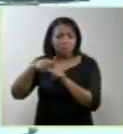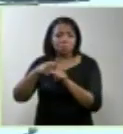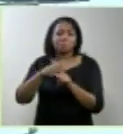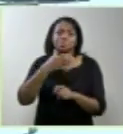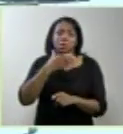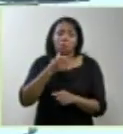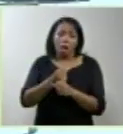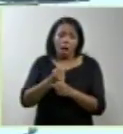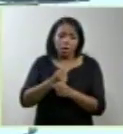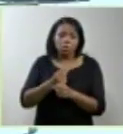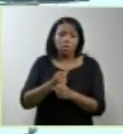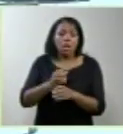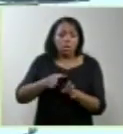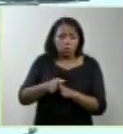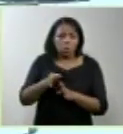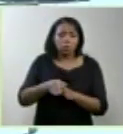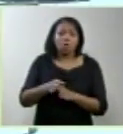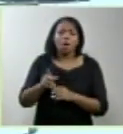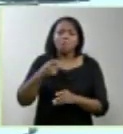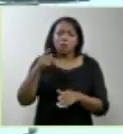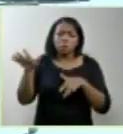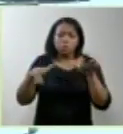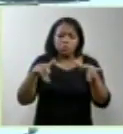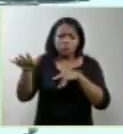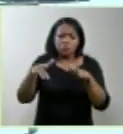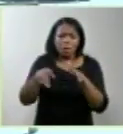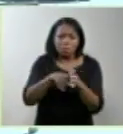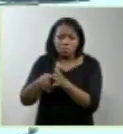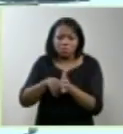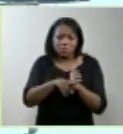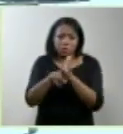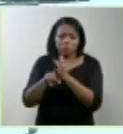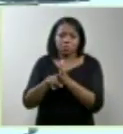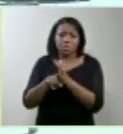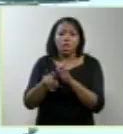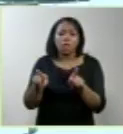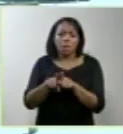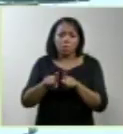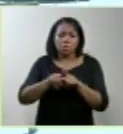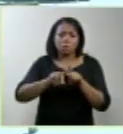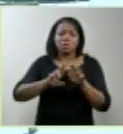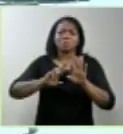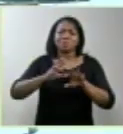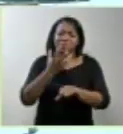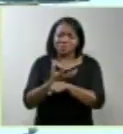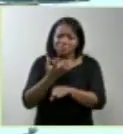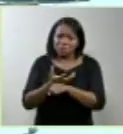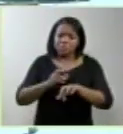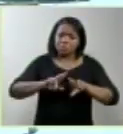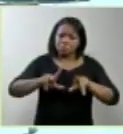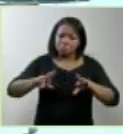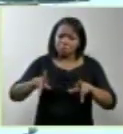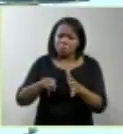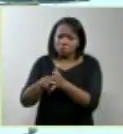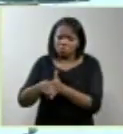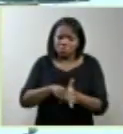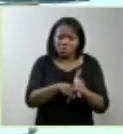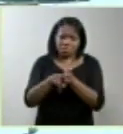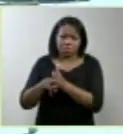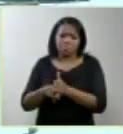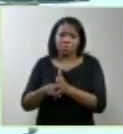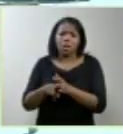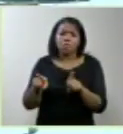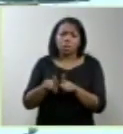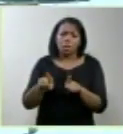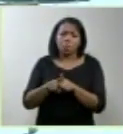o seguinte. O Conselho chama a comunidade científica para envolver múltiplas disciplinas na investigação do verdadeiro